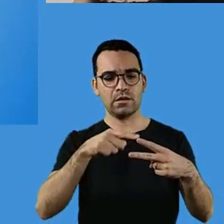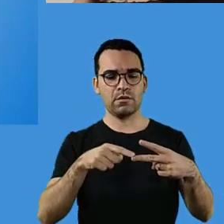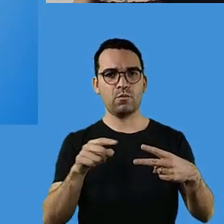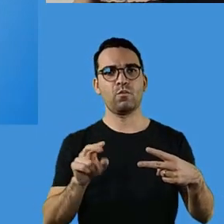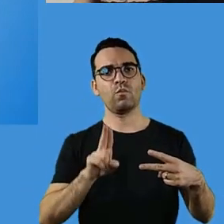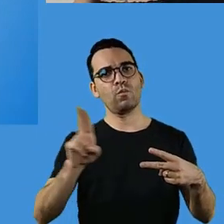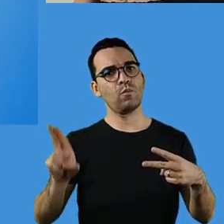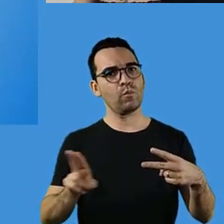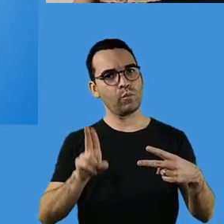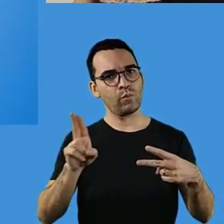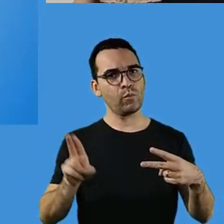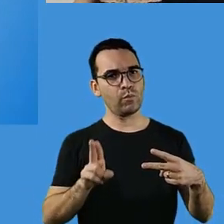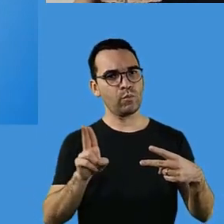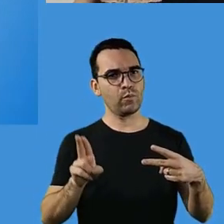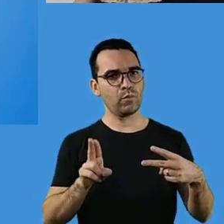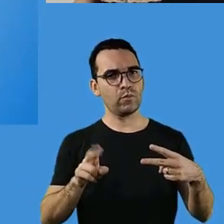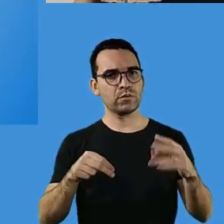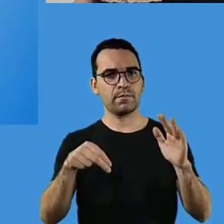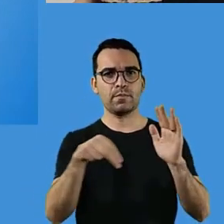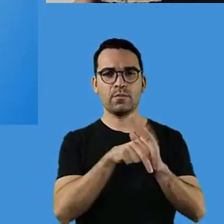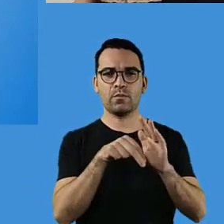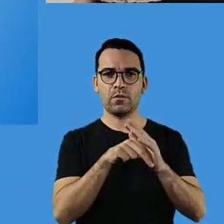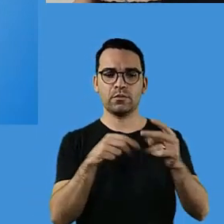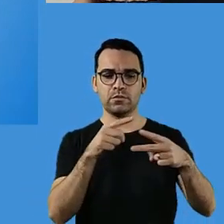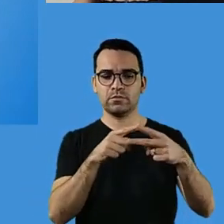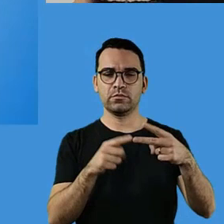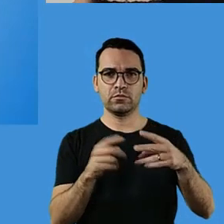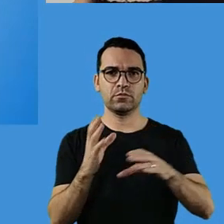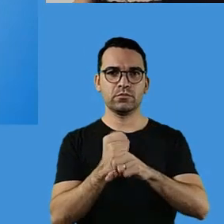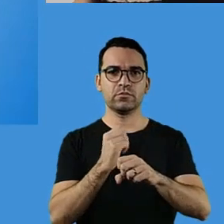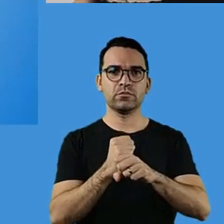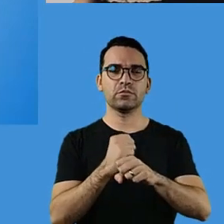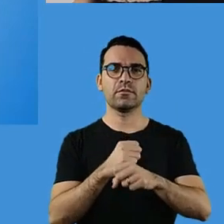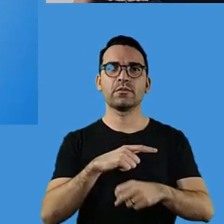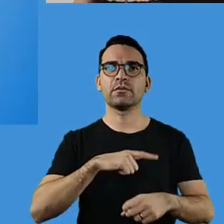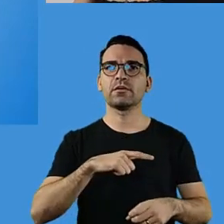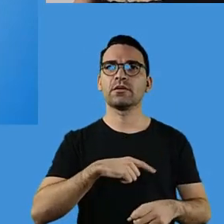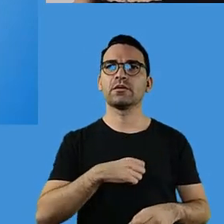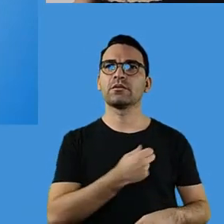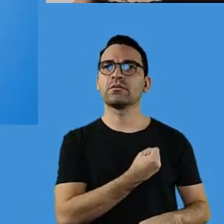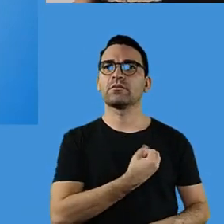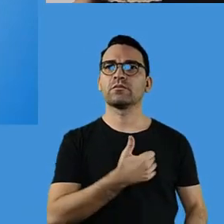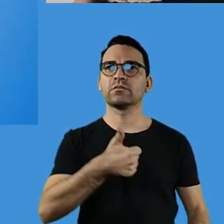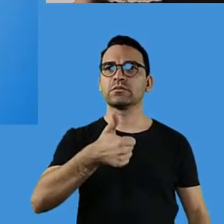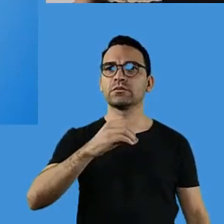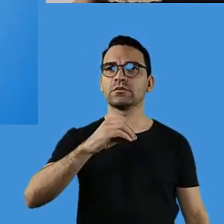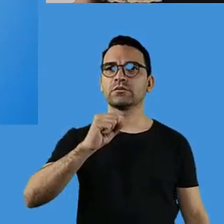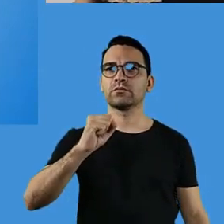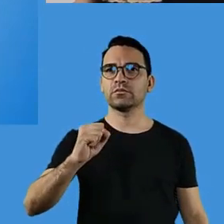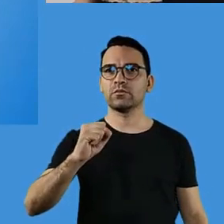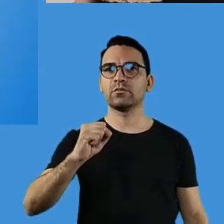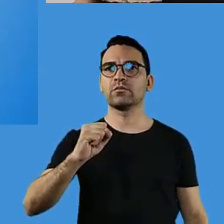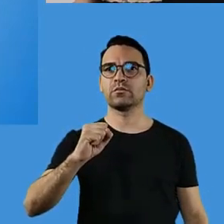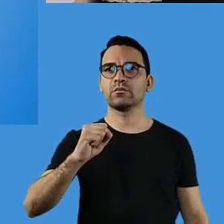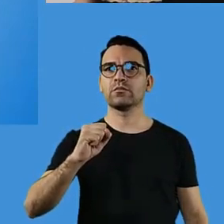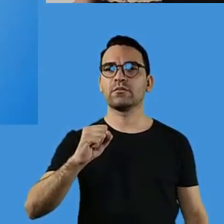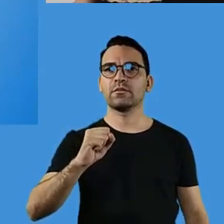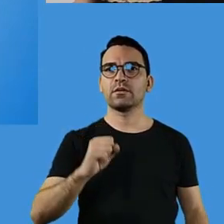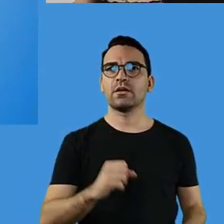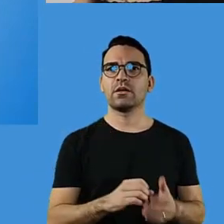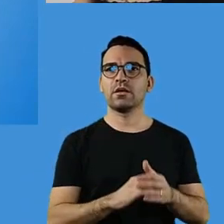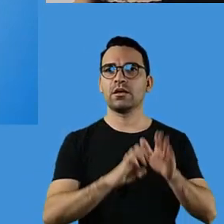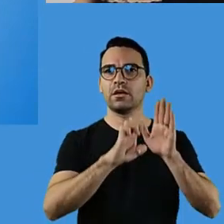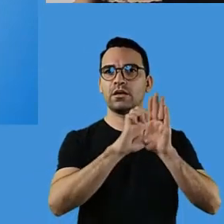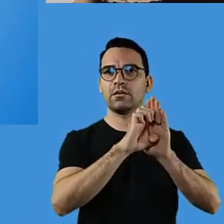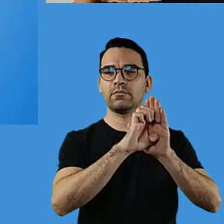viram, mas com a alteração, com a emenda constitucional, número 108, na qual houve alteração aqui também